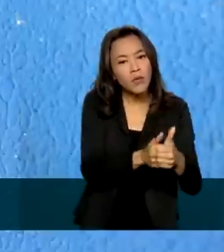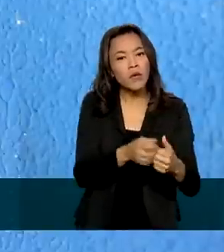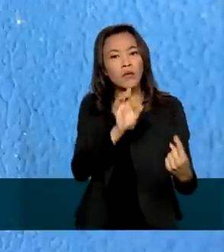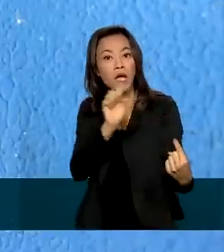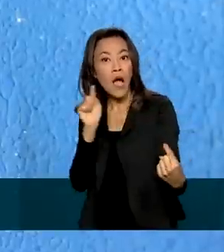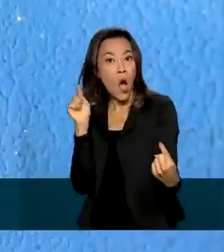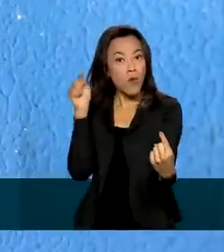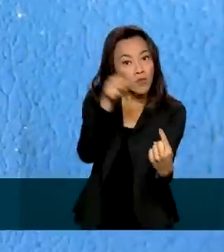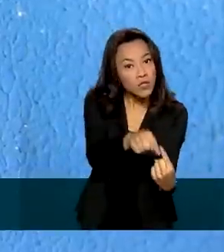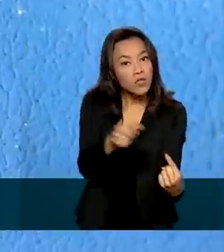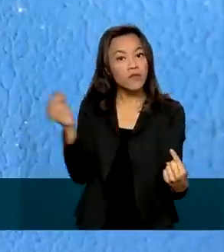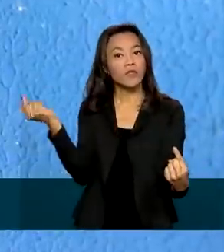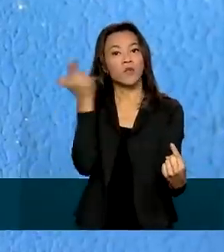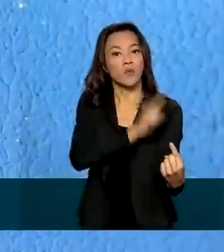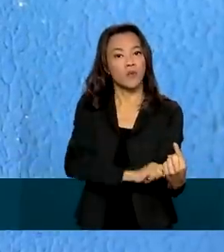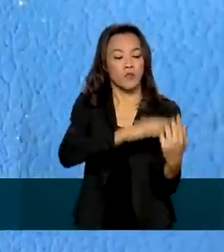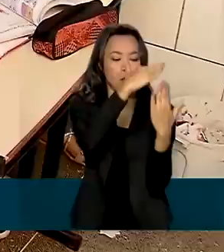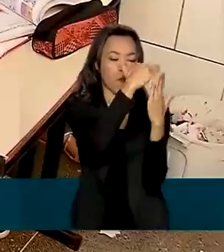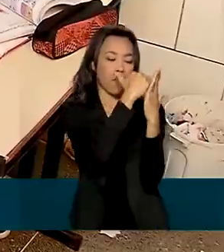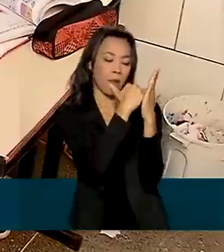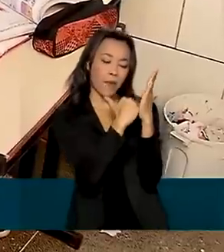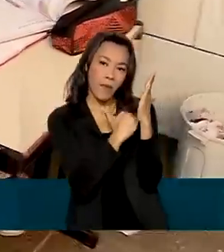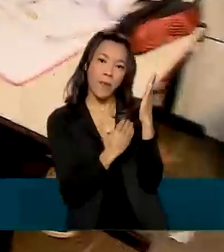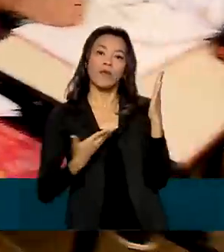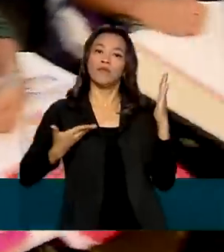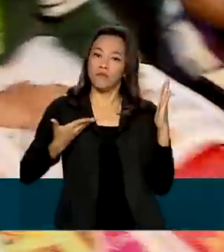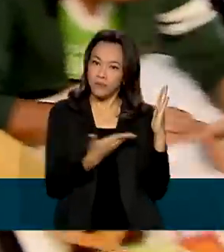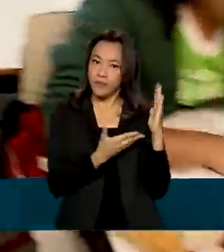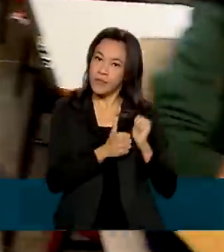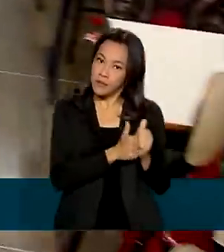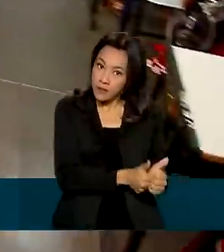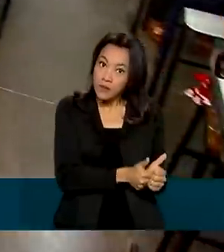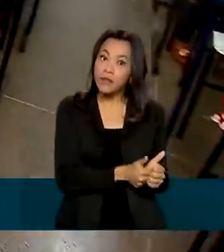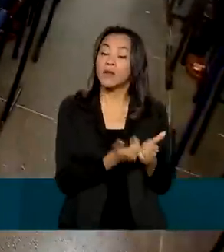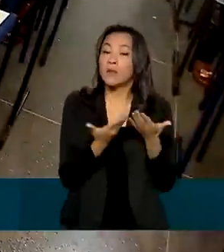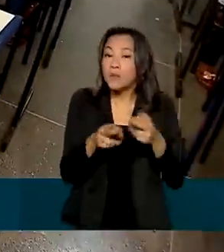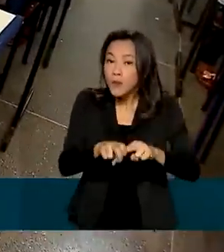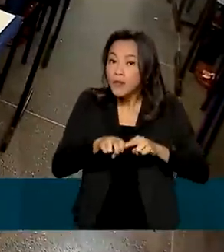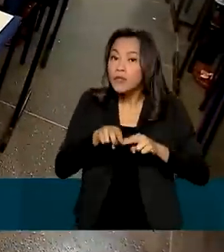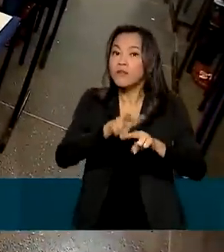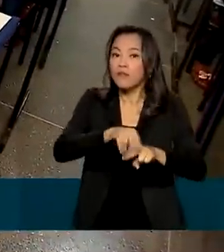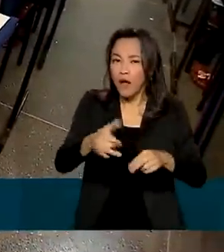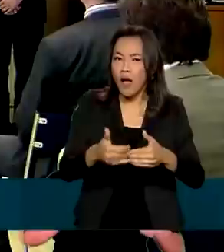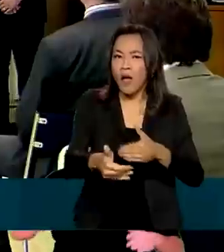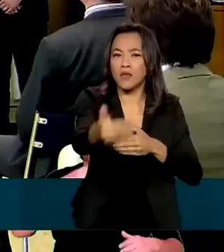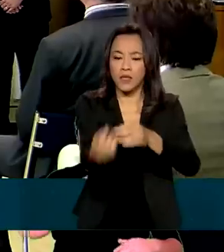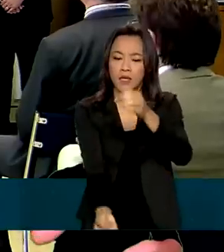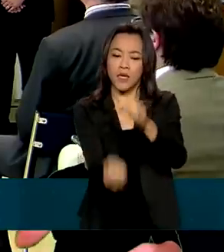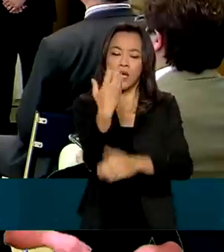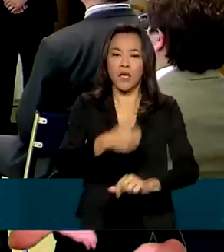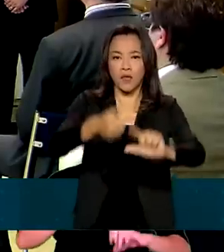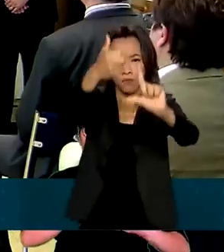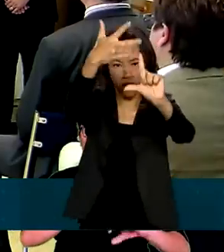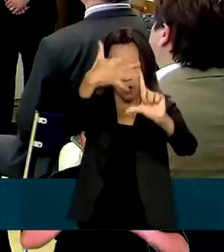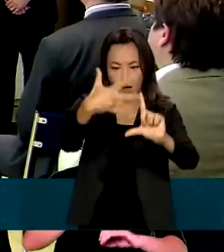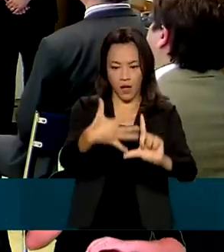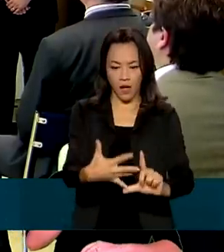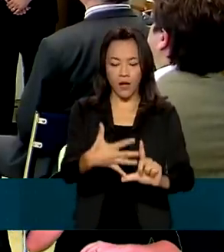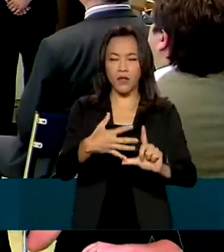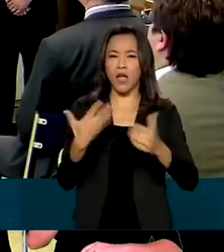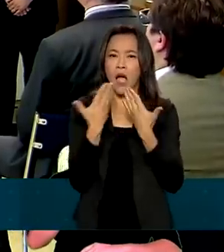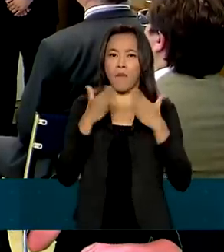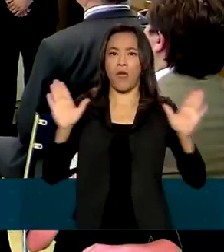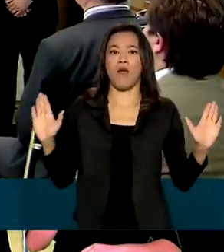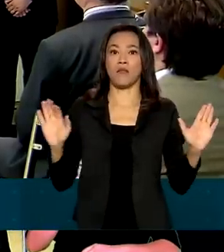Plano Nacional de Educação estão sendo cumpridas. Para isso, será criada uma plataforma pública baseada em